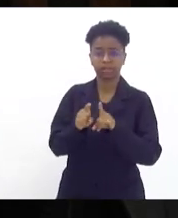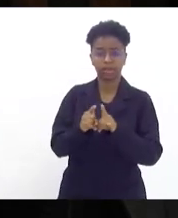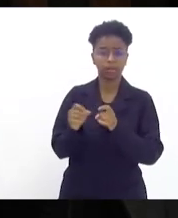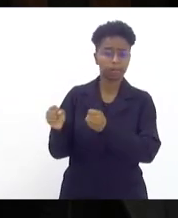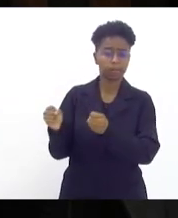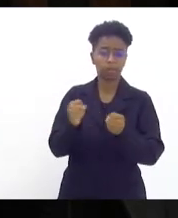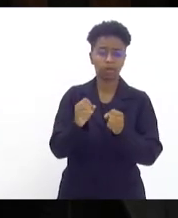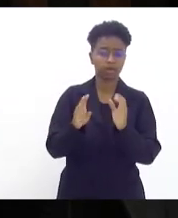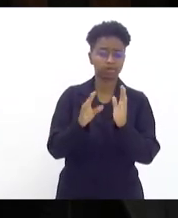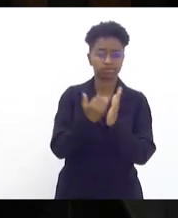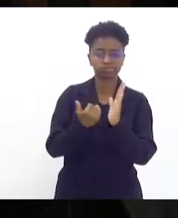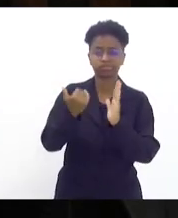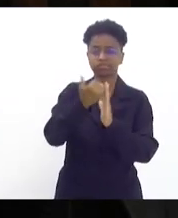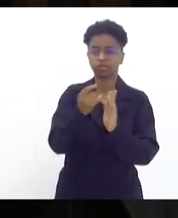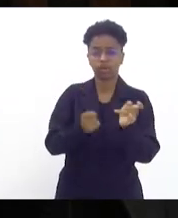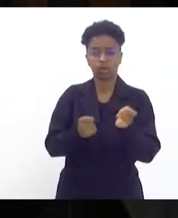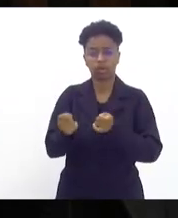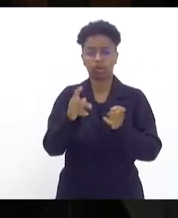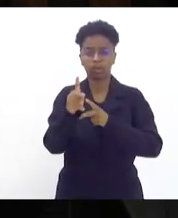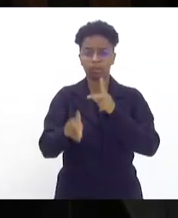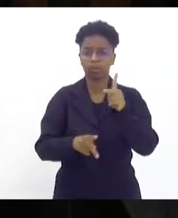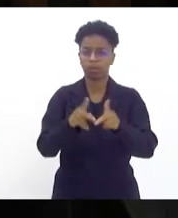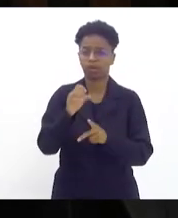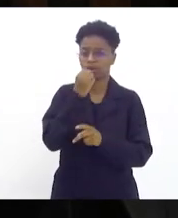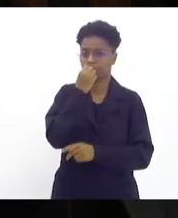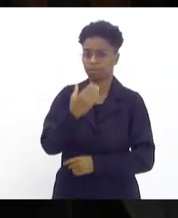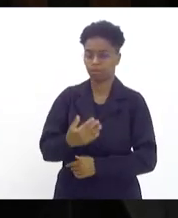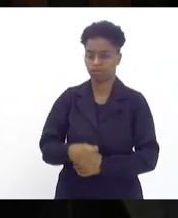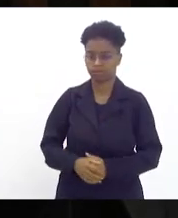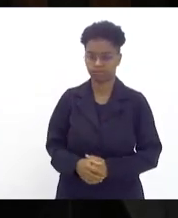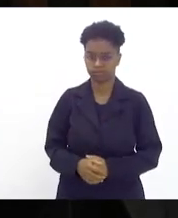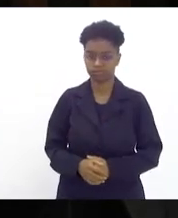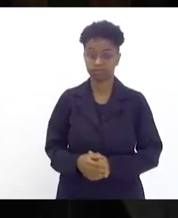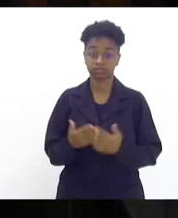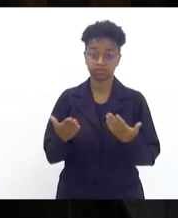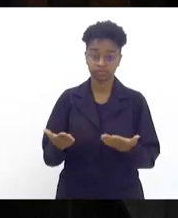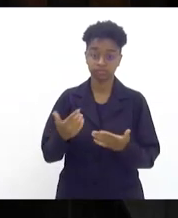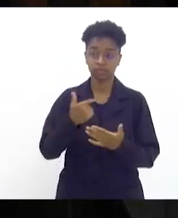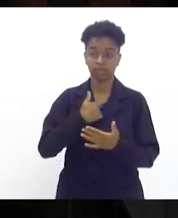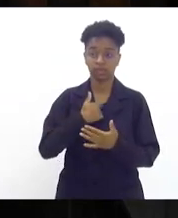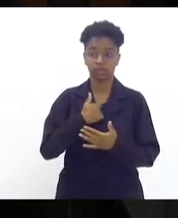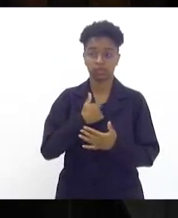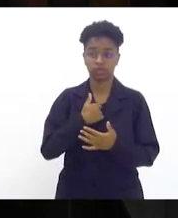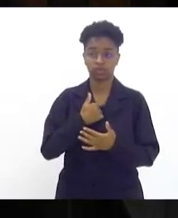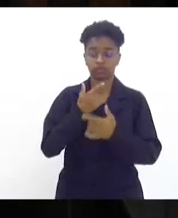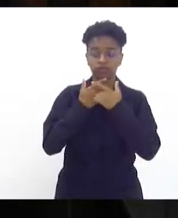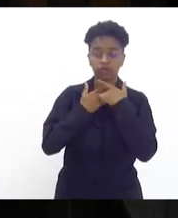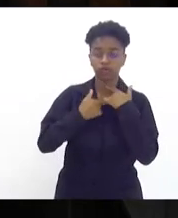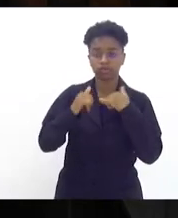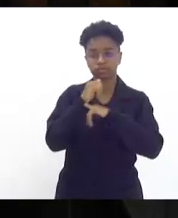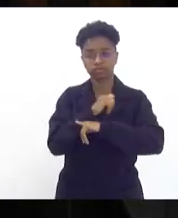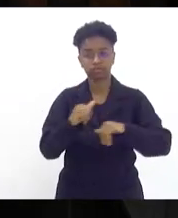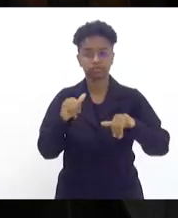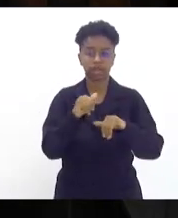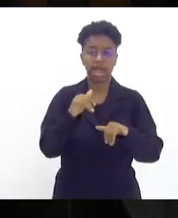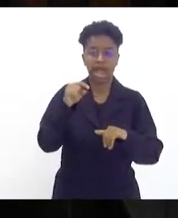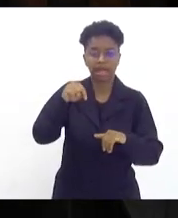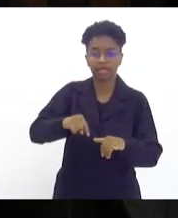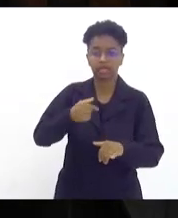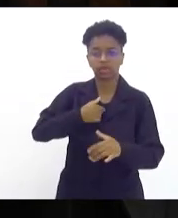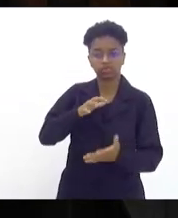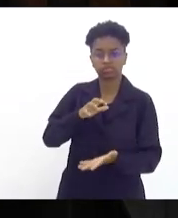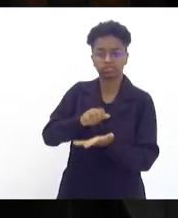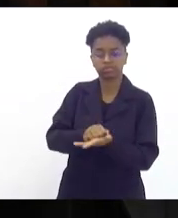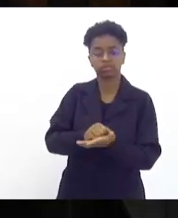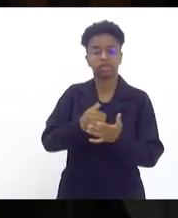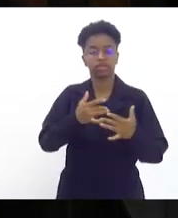poderio bérico e o domínio sobre a população de bem. Então, quero aqui deixar mais uma vez registrada a minha solidariedade a todos